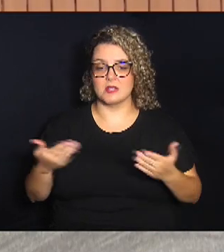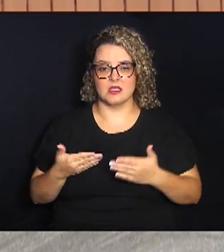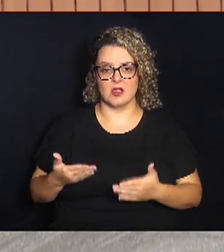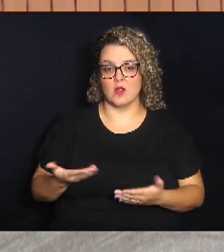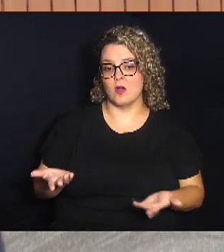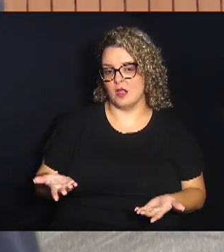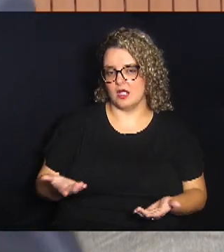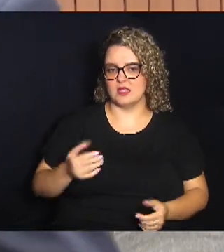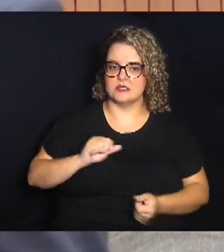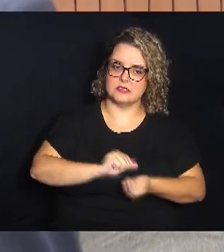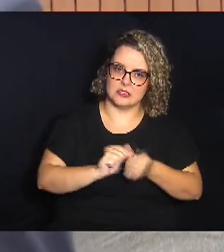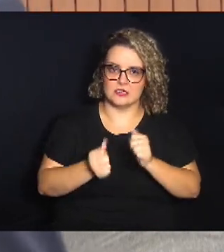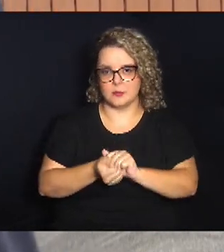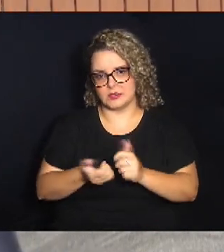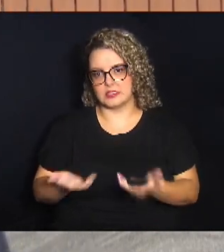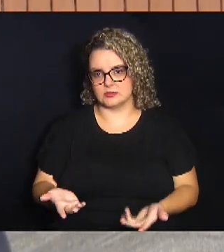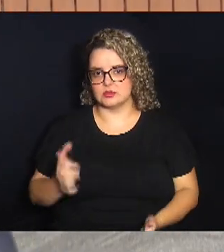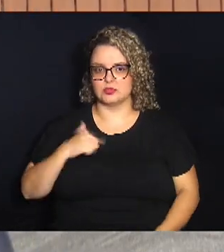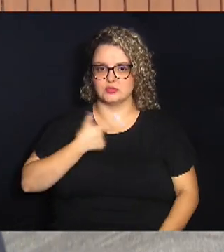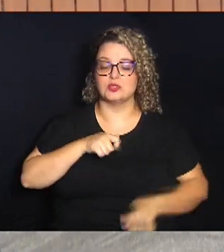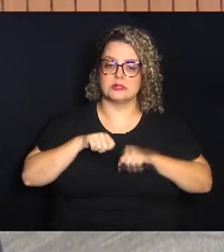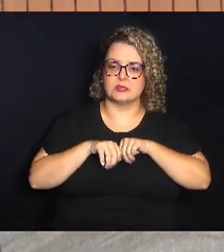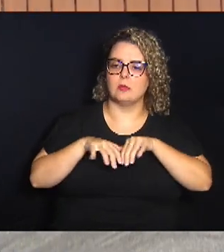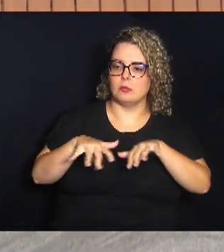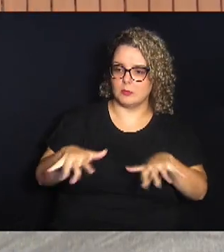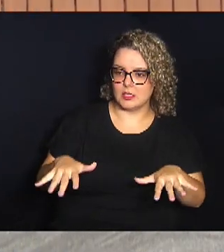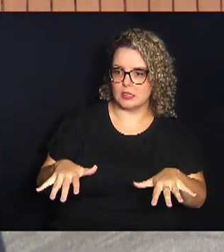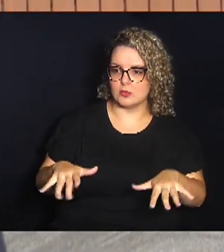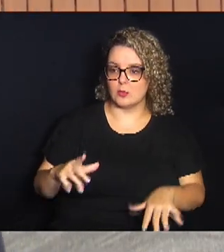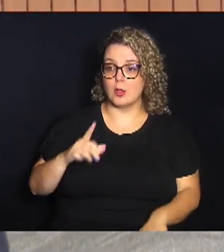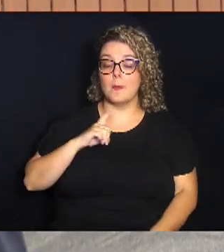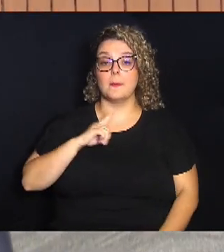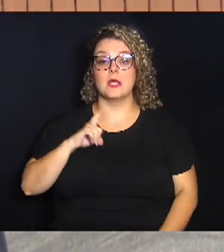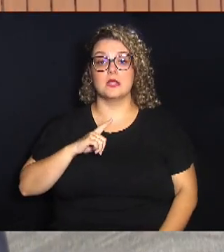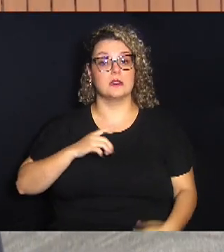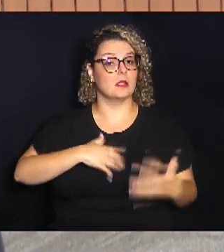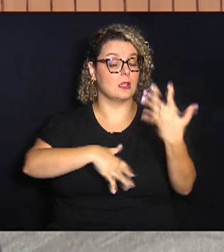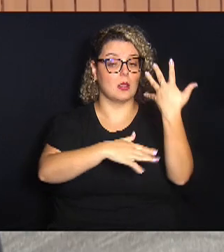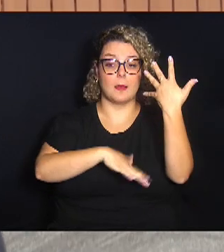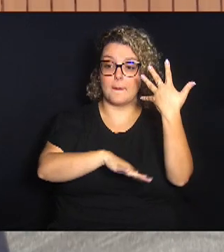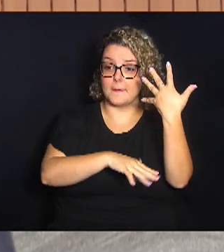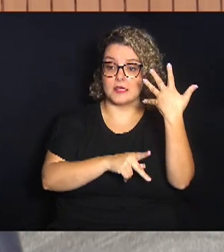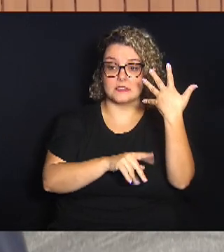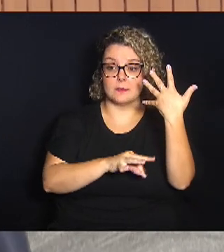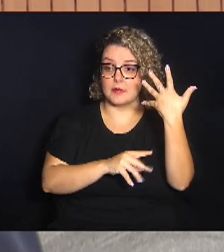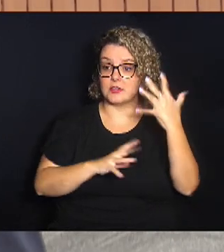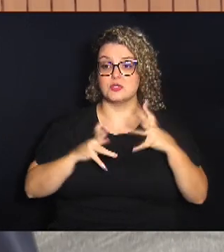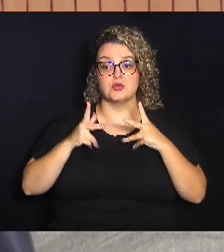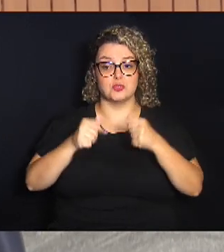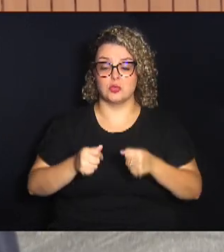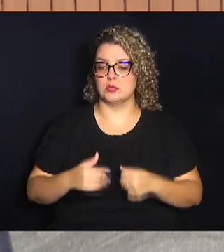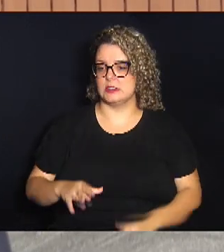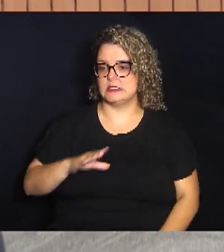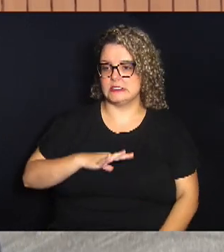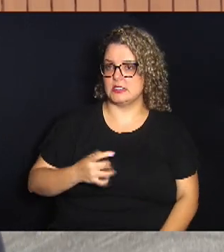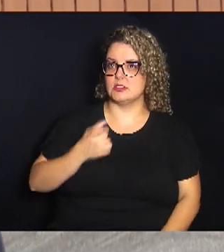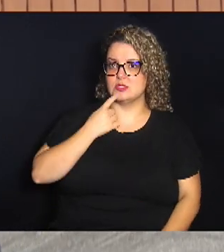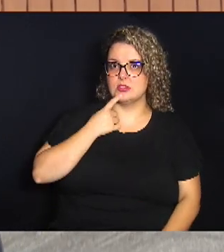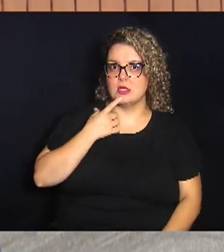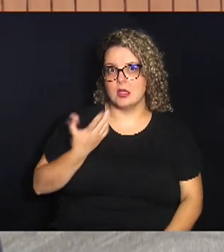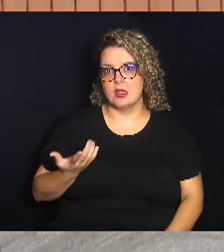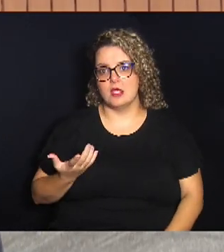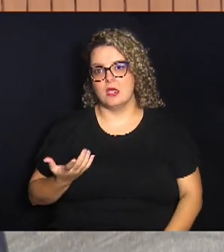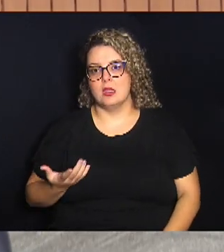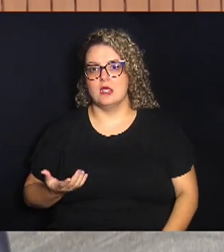esses ajustes, a gente está ampliando para que tenha praça PET na cidade toda de Campinas. Ela era meio limitada,